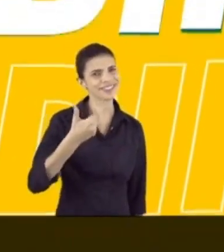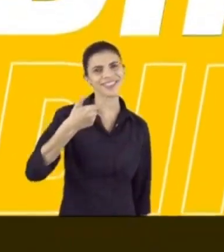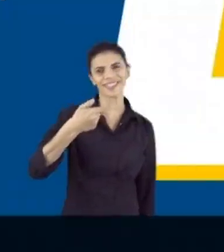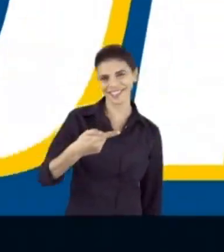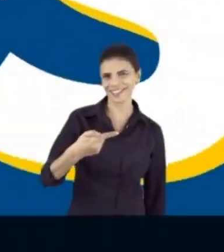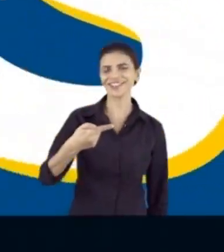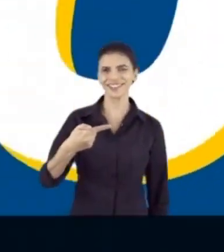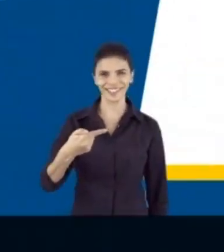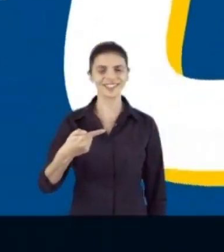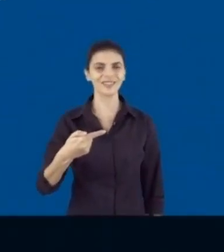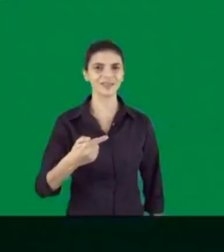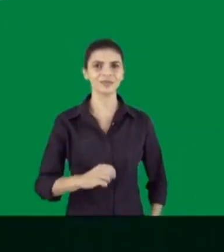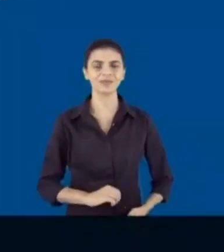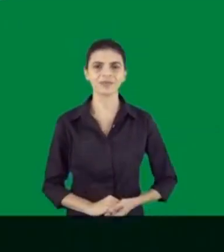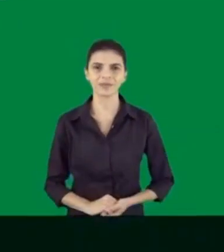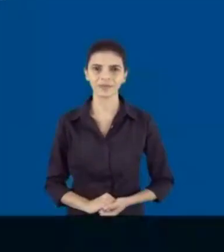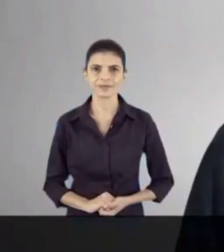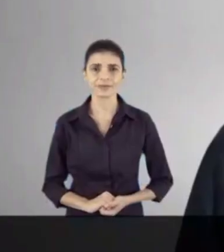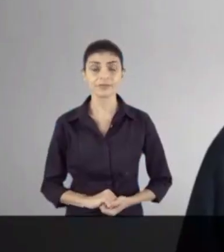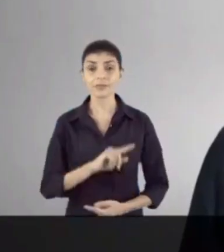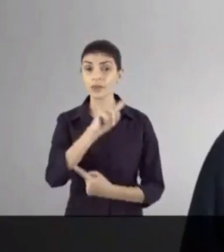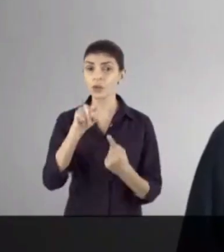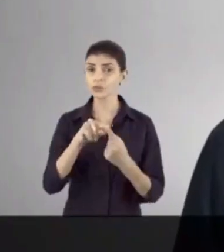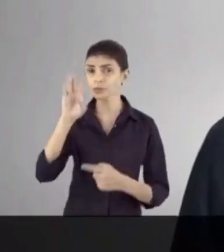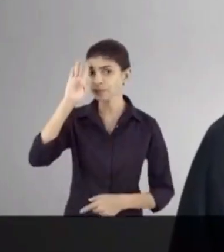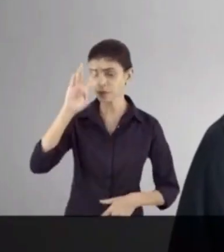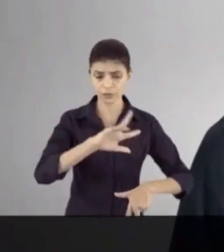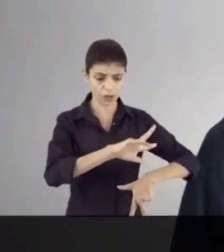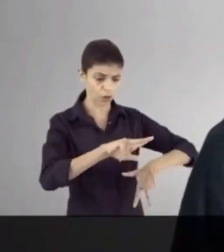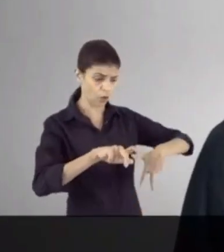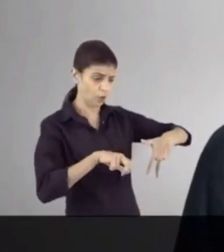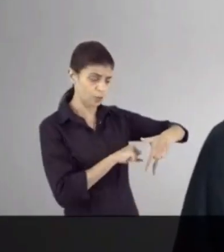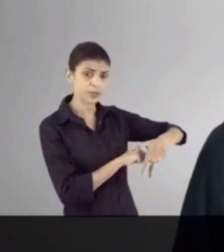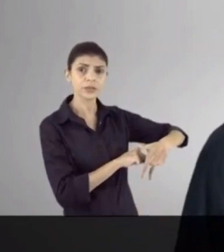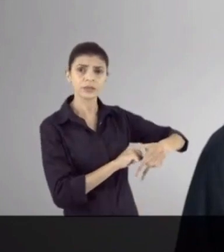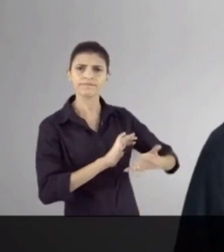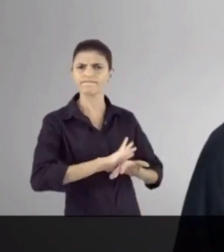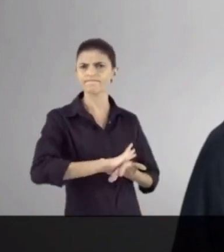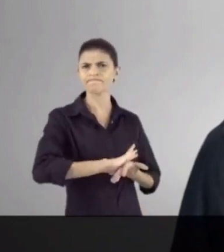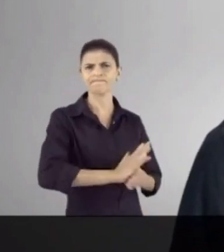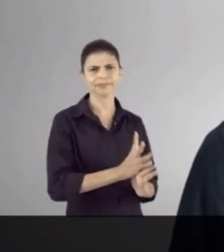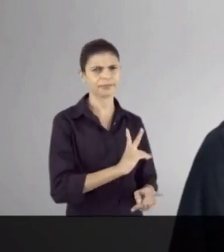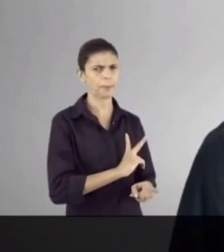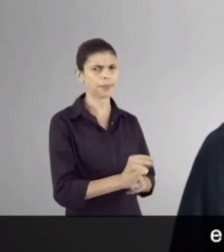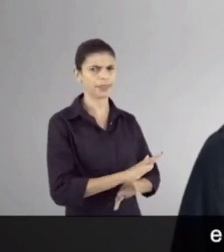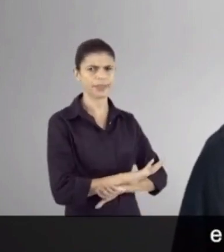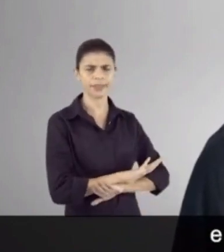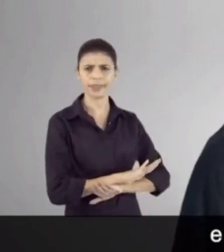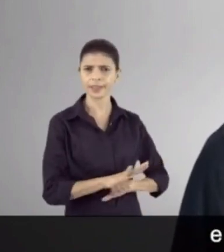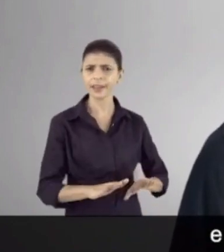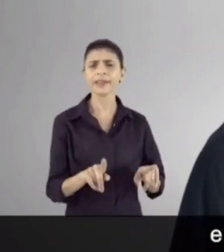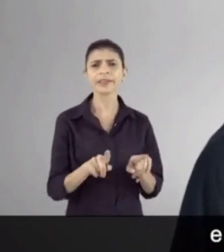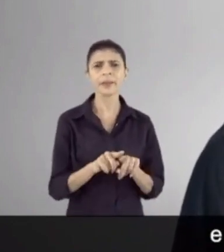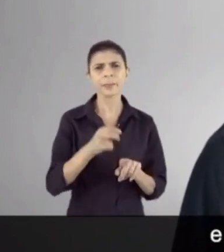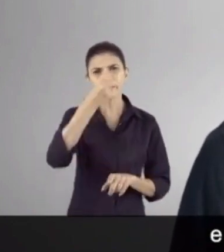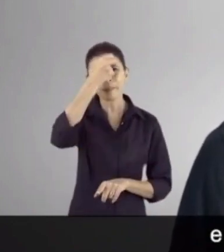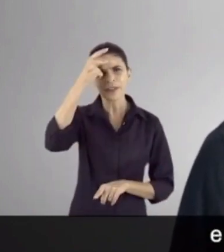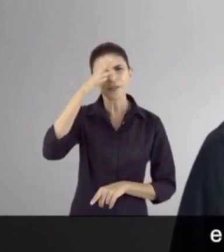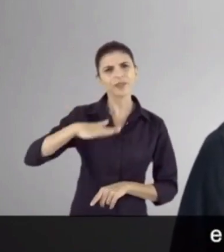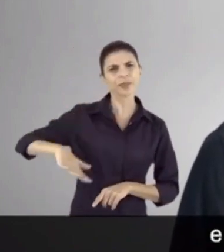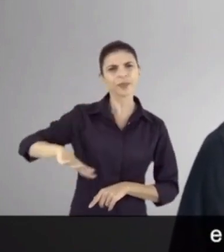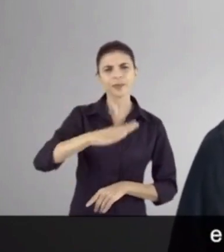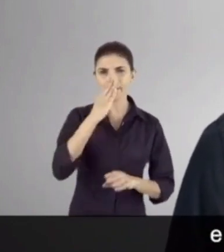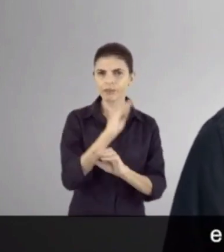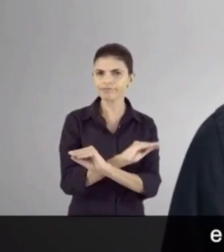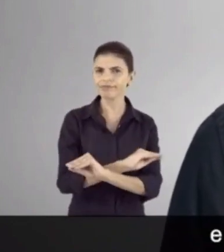diferente disso tudo quis sair Nossa meta é extirpar o câncer da corrupção E acabar com o descaso